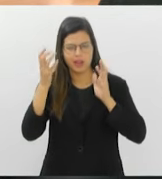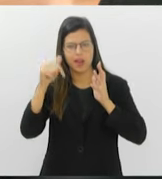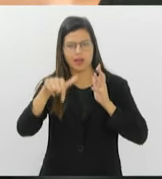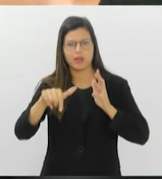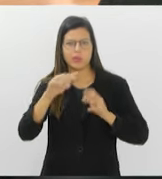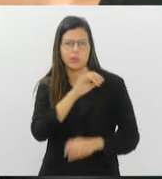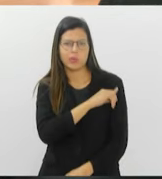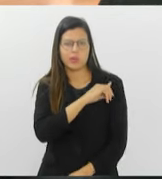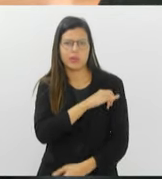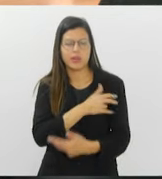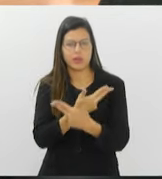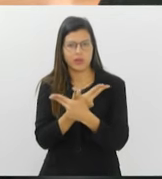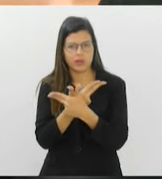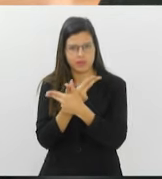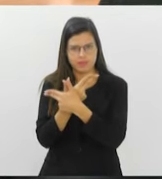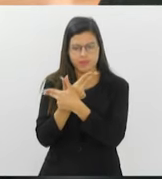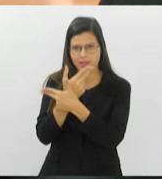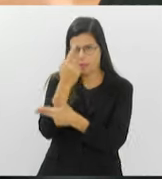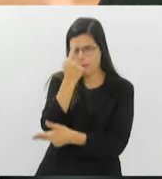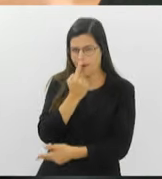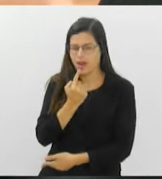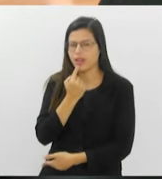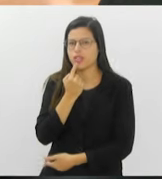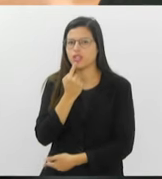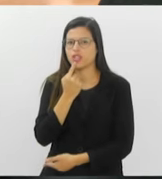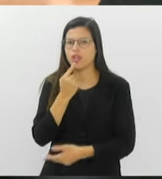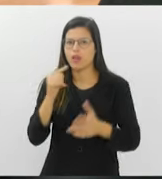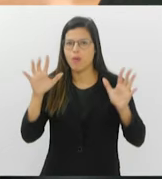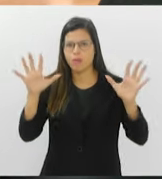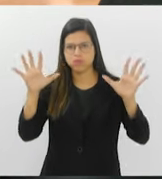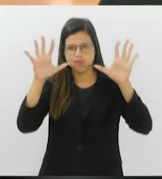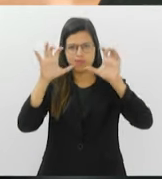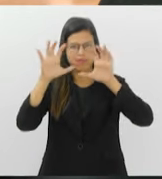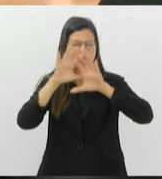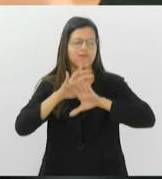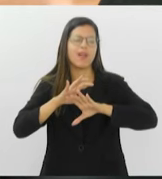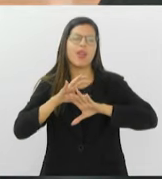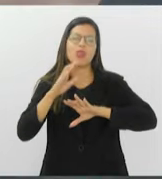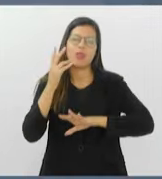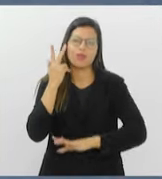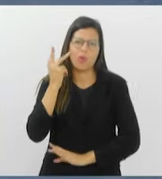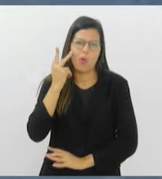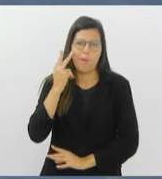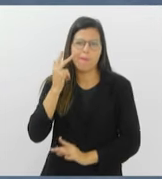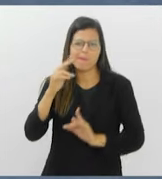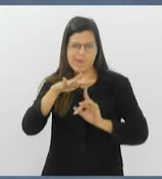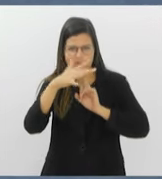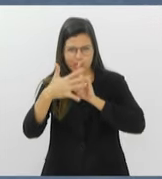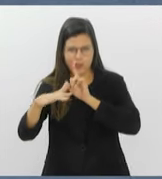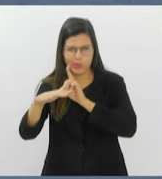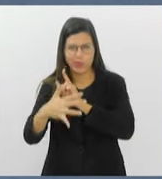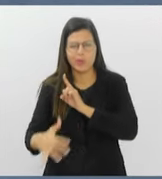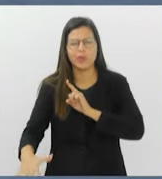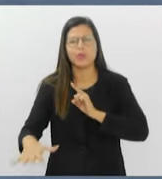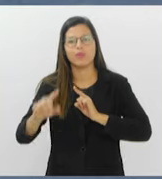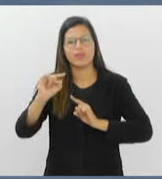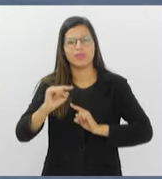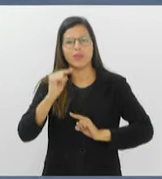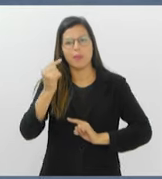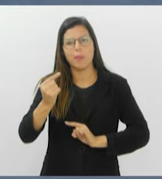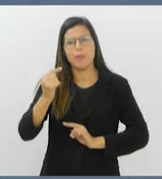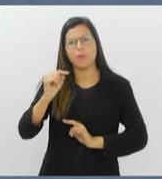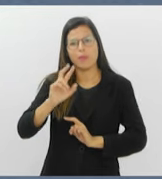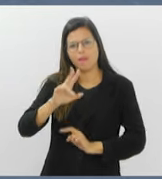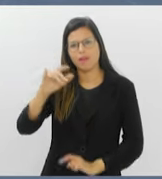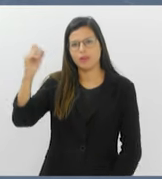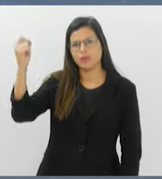Cristo Redentor. O dia amanheceu com aquela névoa comum no outono. E depois o tempo vai abrindo. E esse dia que está aí,